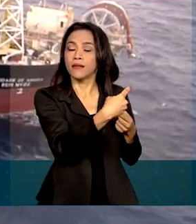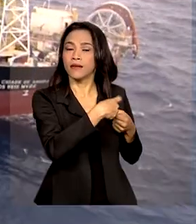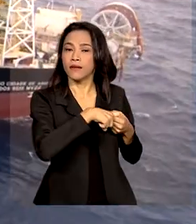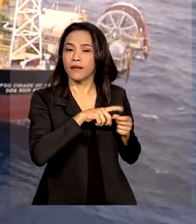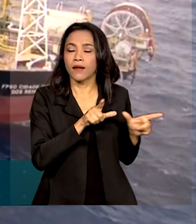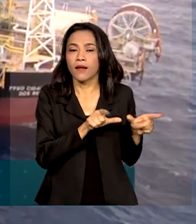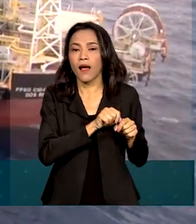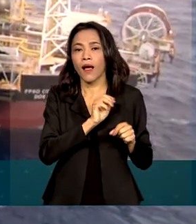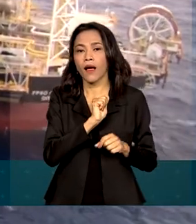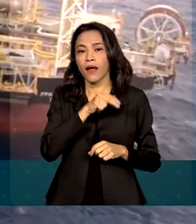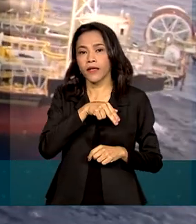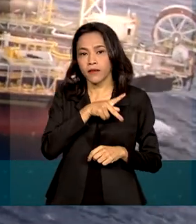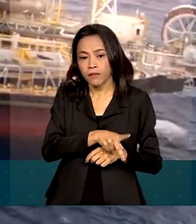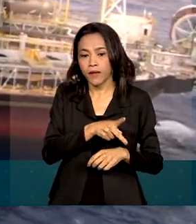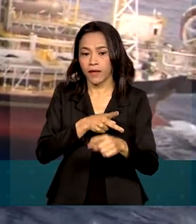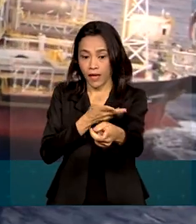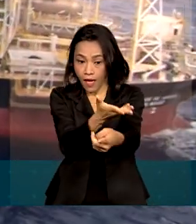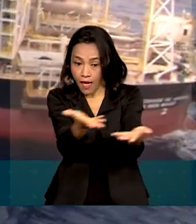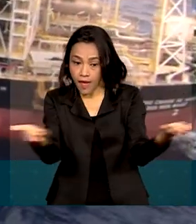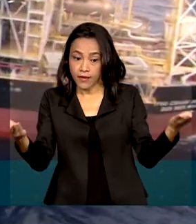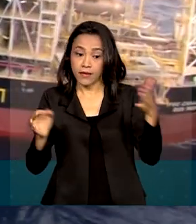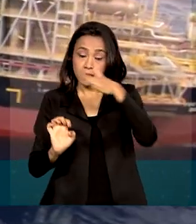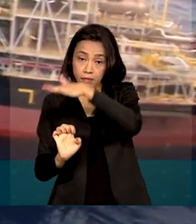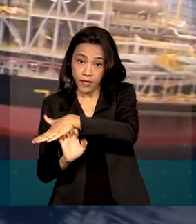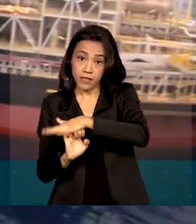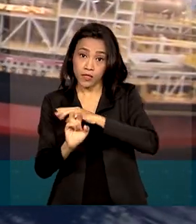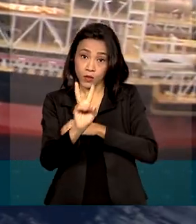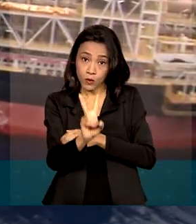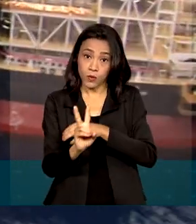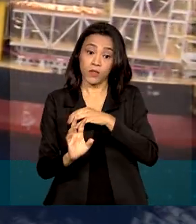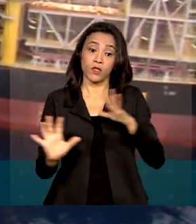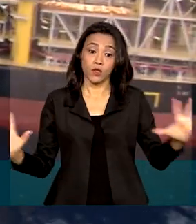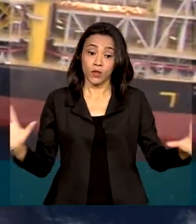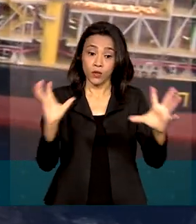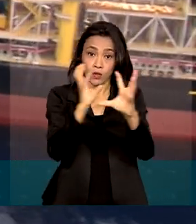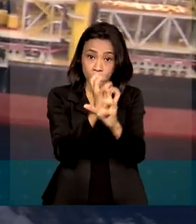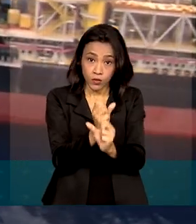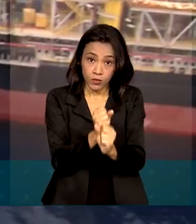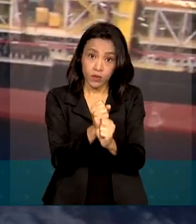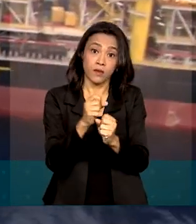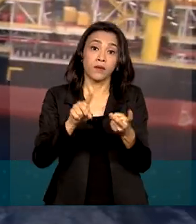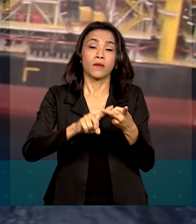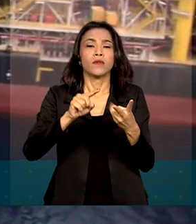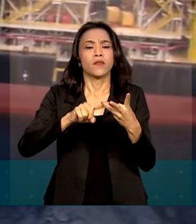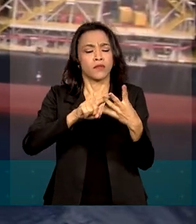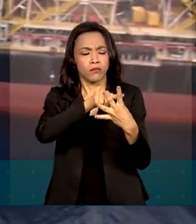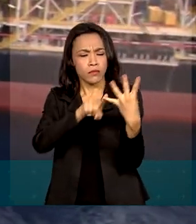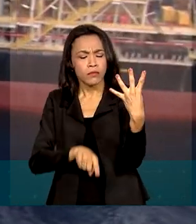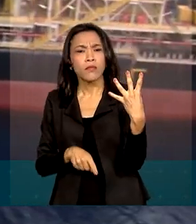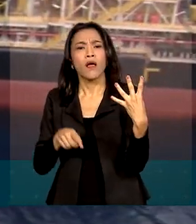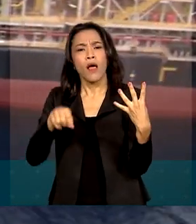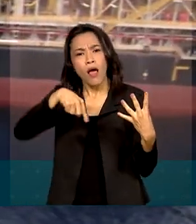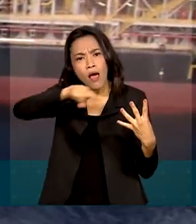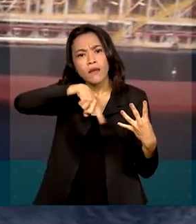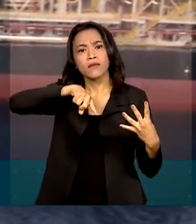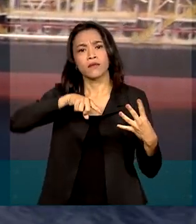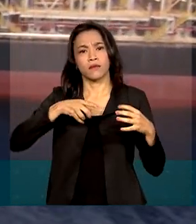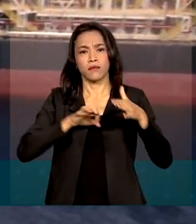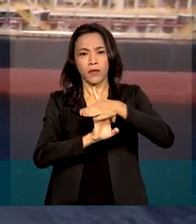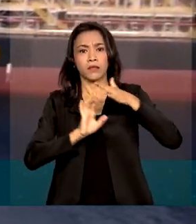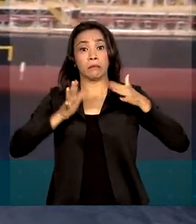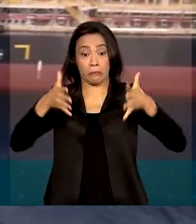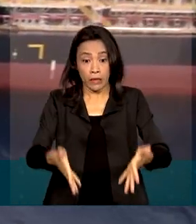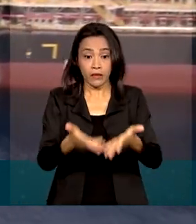Petrobras, as empresas Petronas, Catar Energy, Total, BP Energy e Shell também participam dos